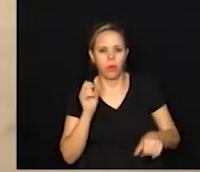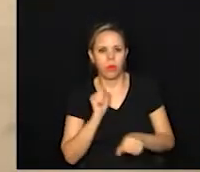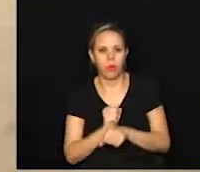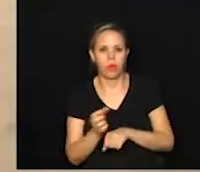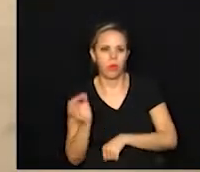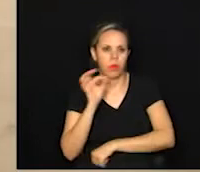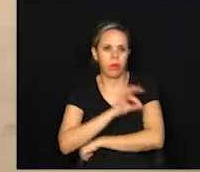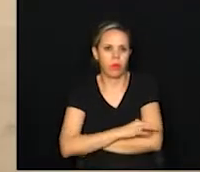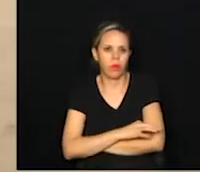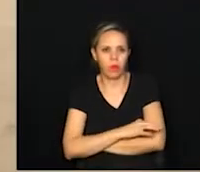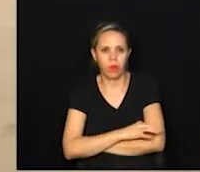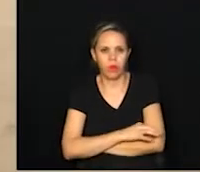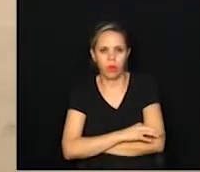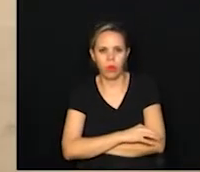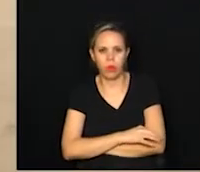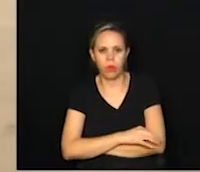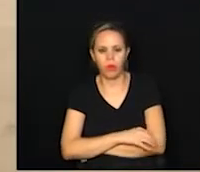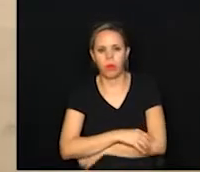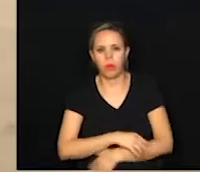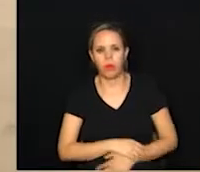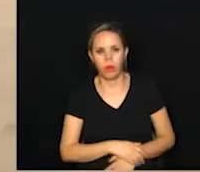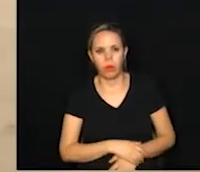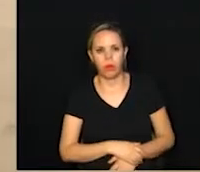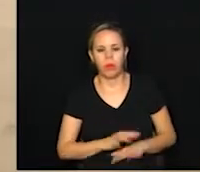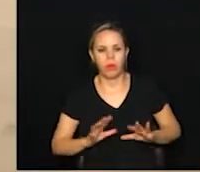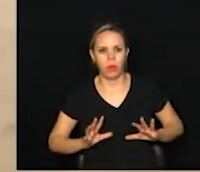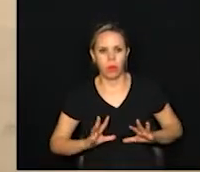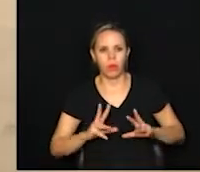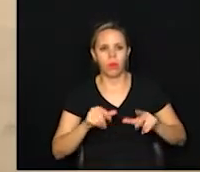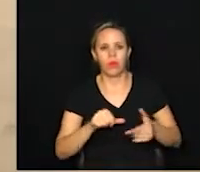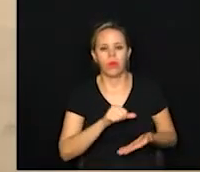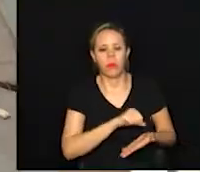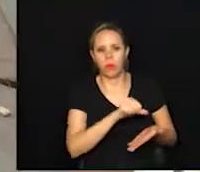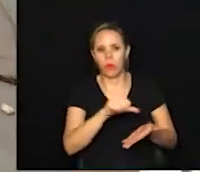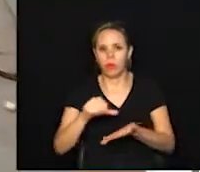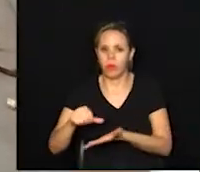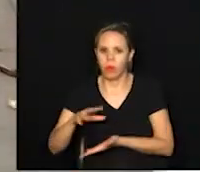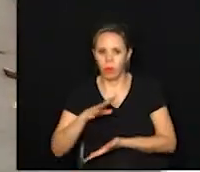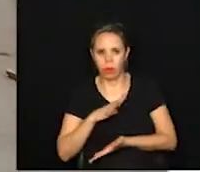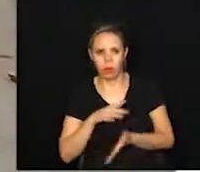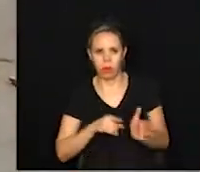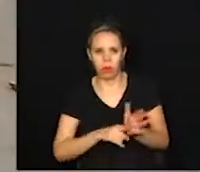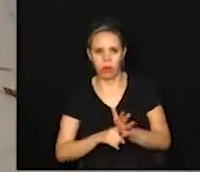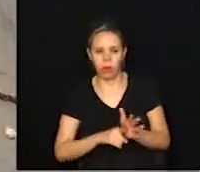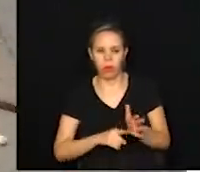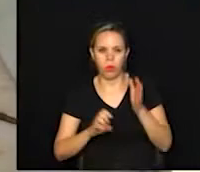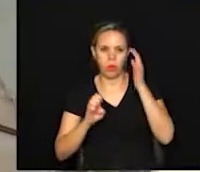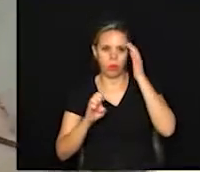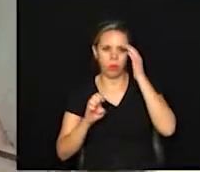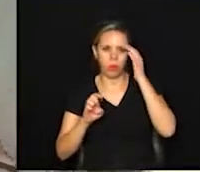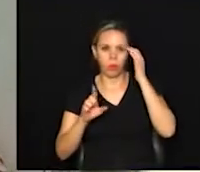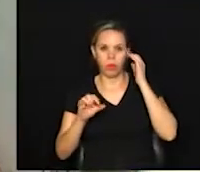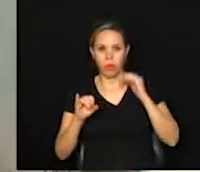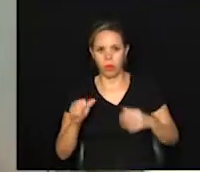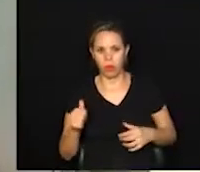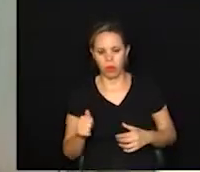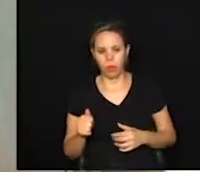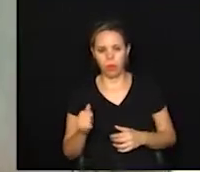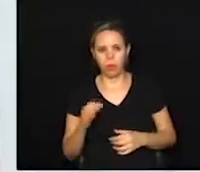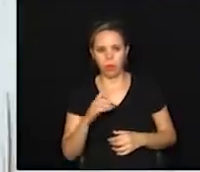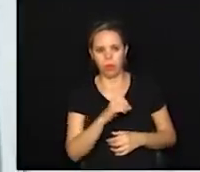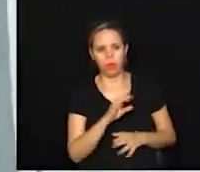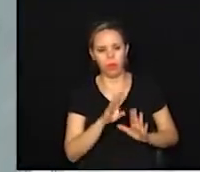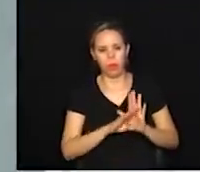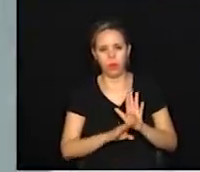mosquito e de preferência, né, em todas as regiões da cidade. De acordo com a Heloísa Malavassi, coordenadora do programa